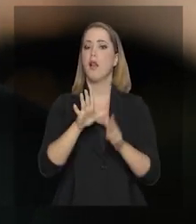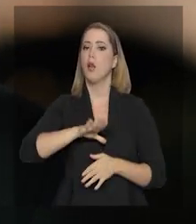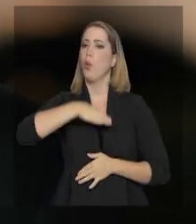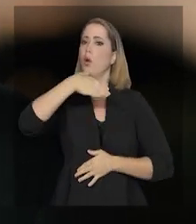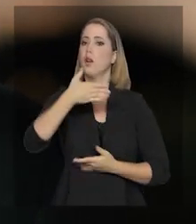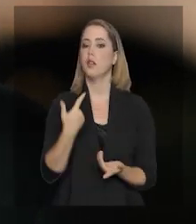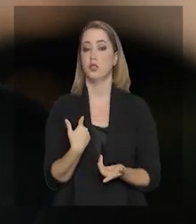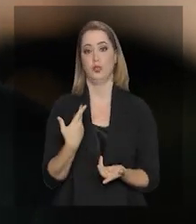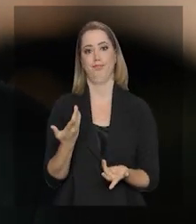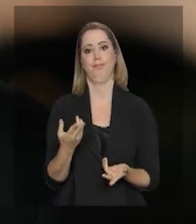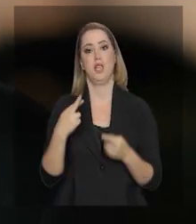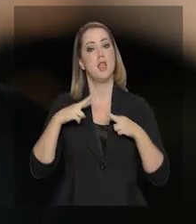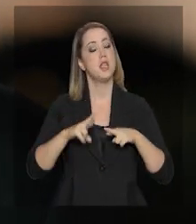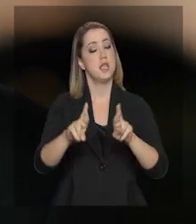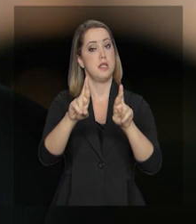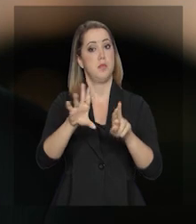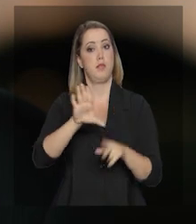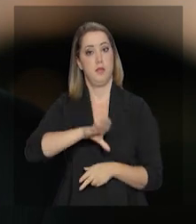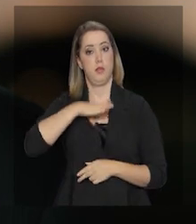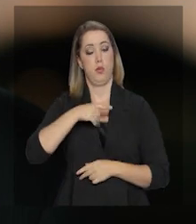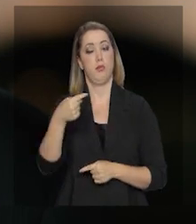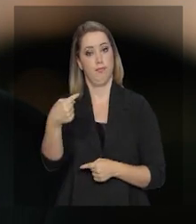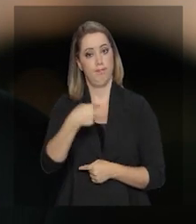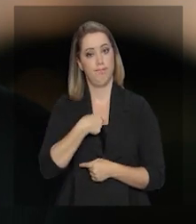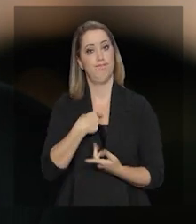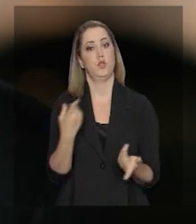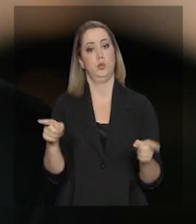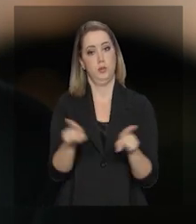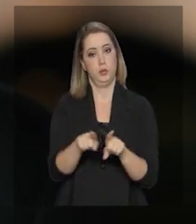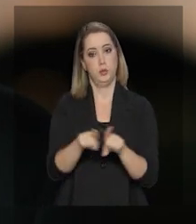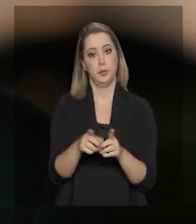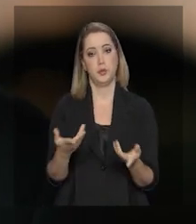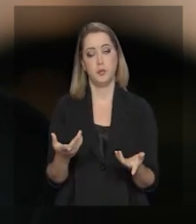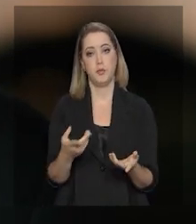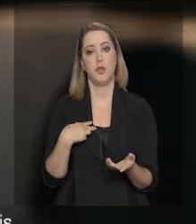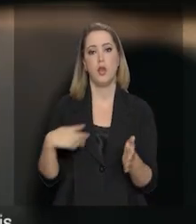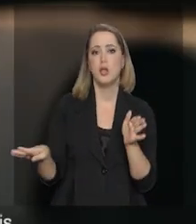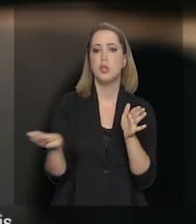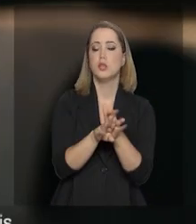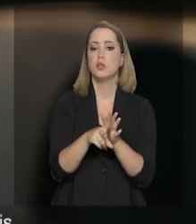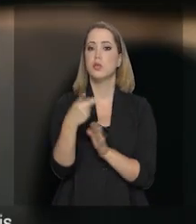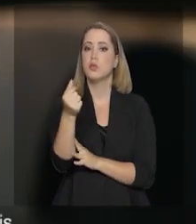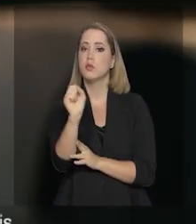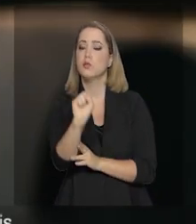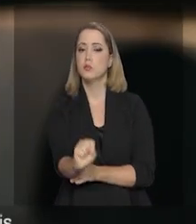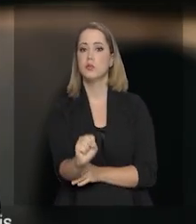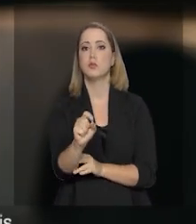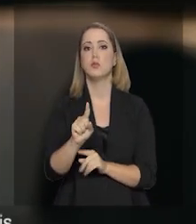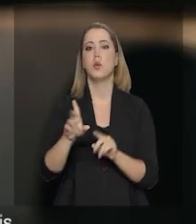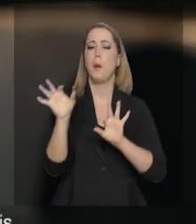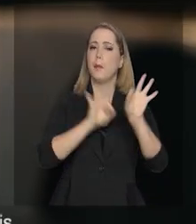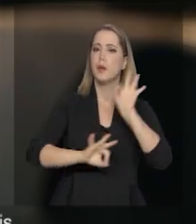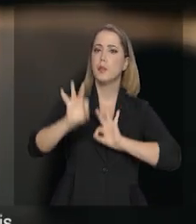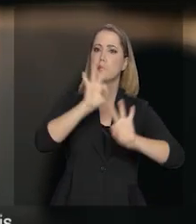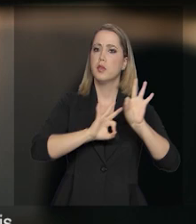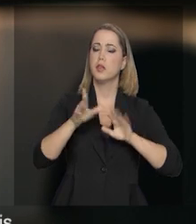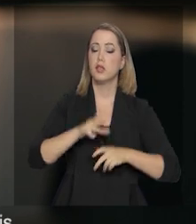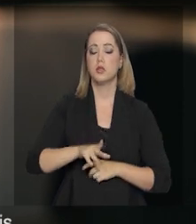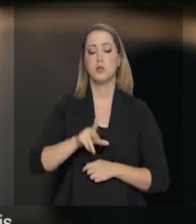a sua marca. Coragem e sentimento de esperança não me faltarão. Chegaremos em 2018